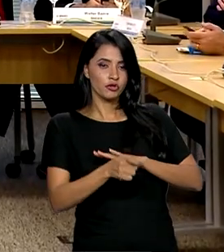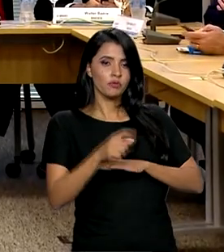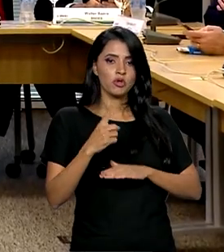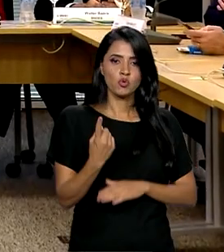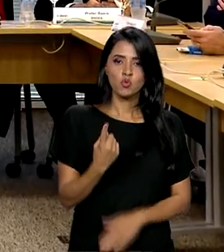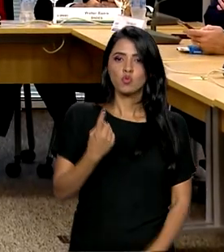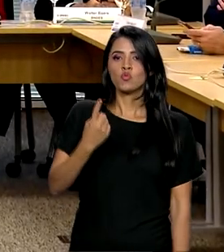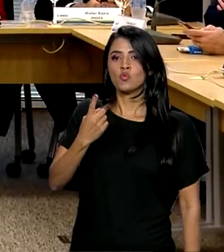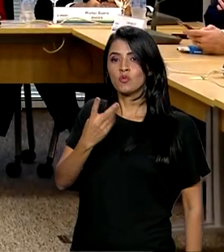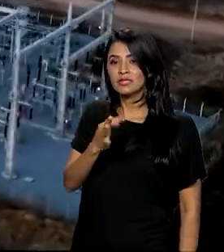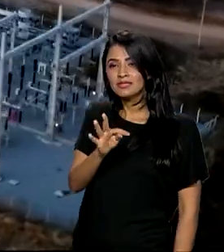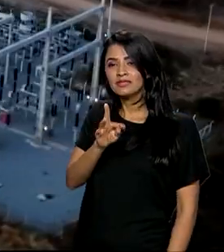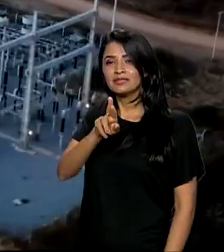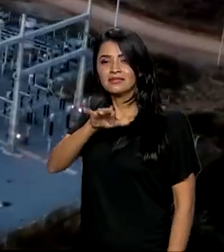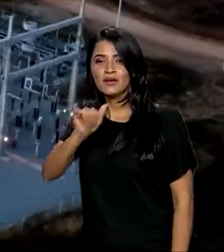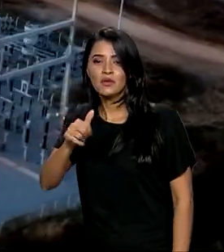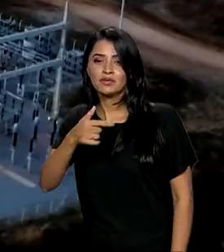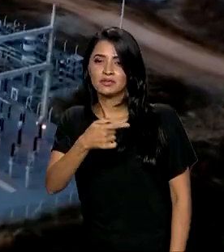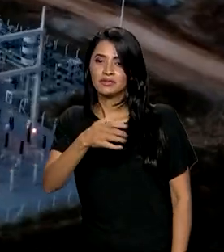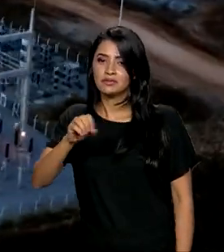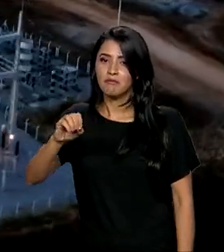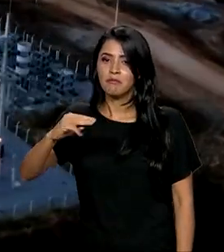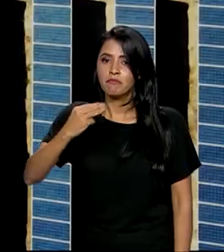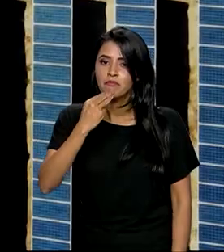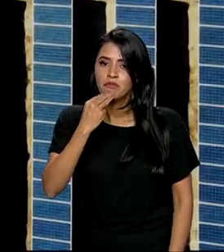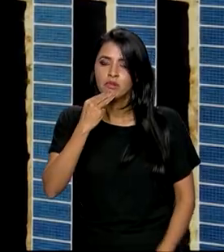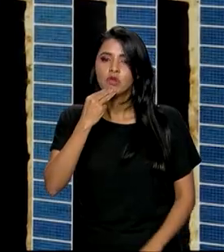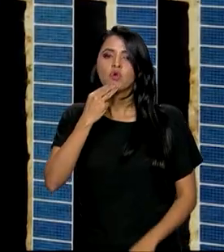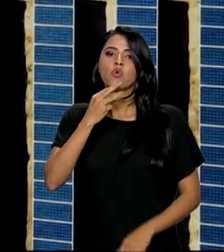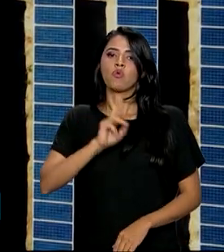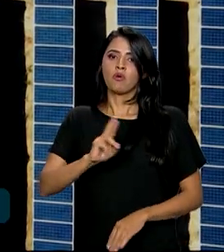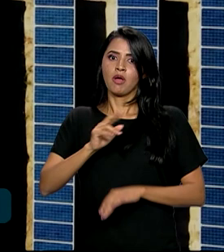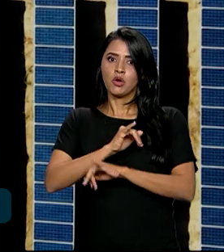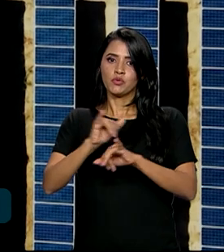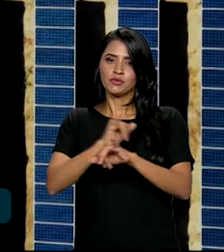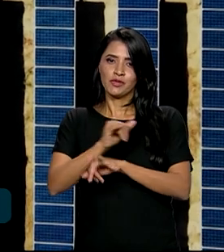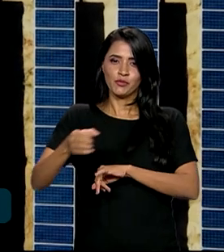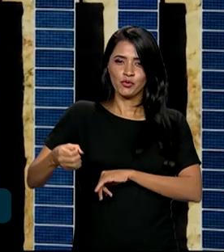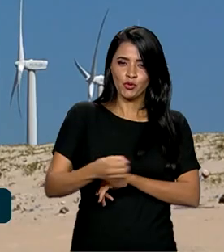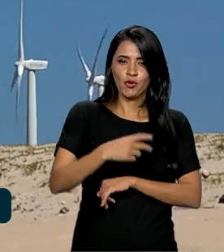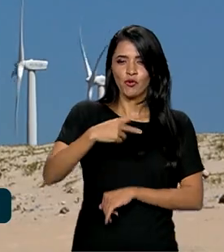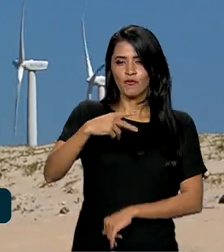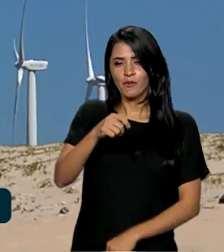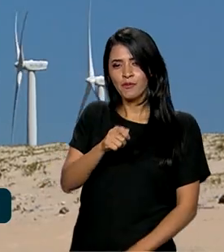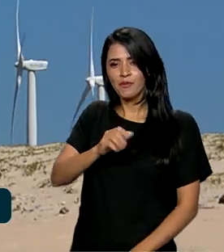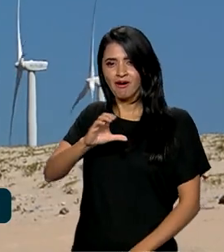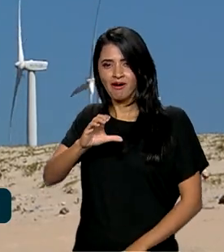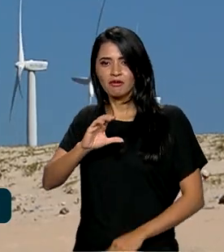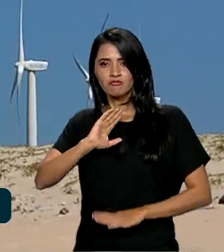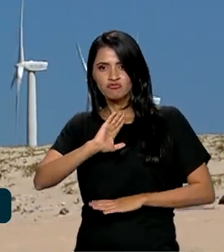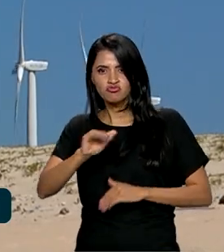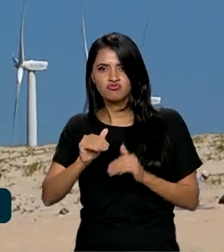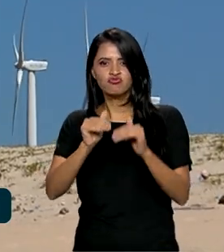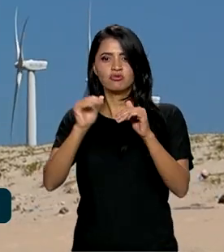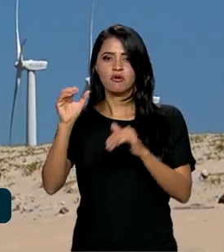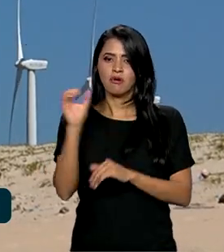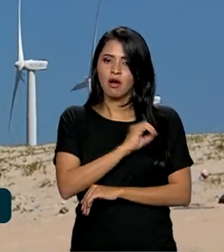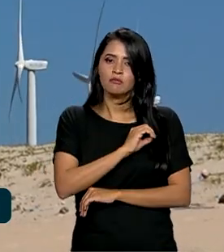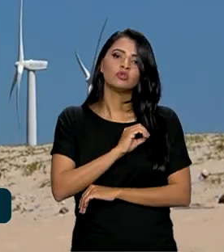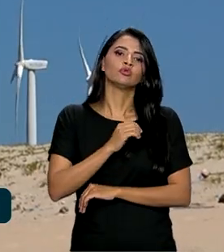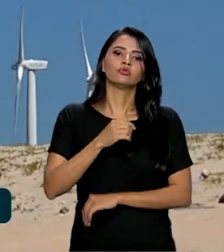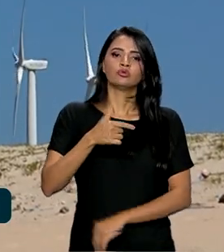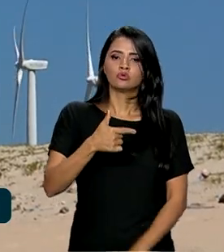R 1,7 trilhão anunciados pelo governo para o novo PAC, o Programa de Aceleração do Crescimento, R$